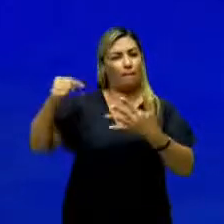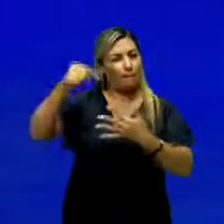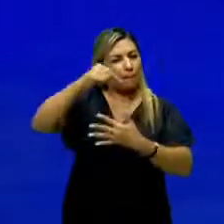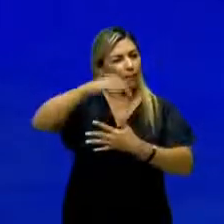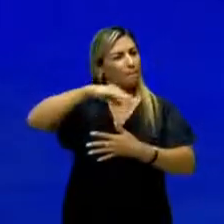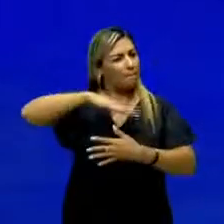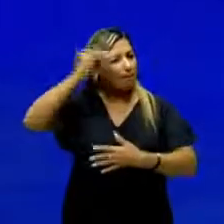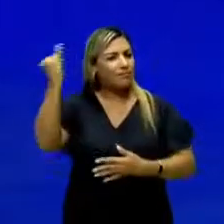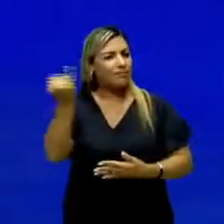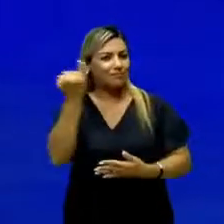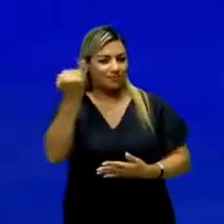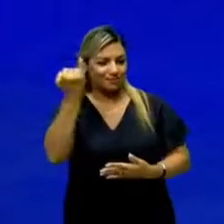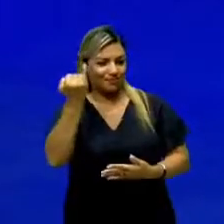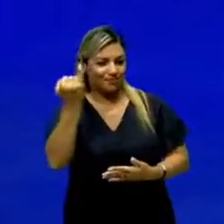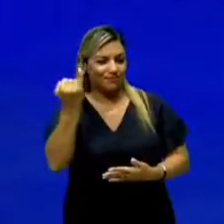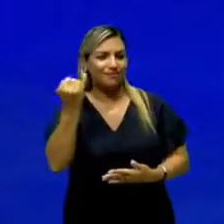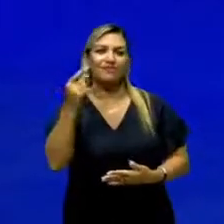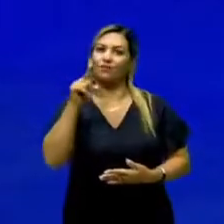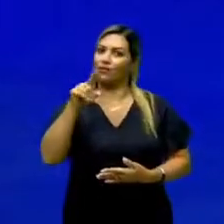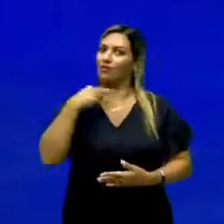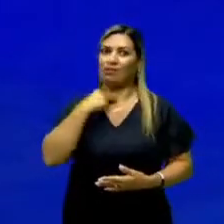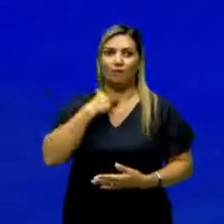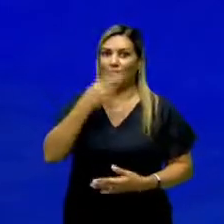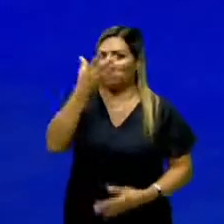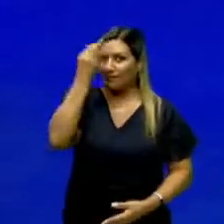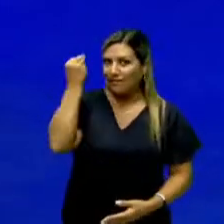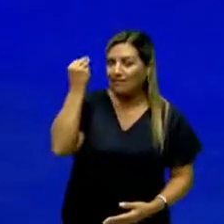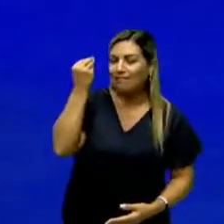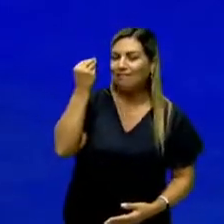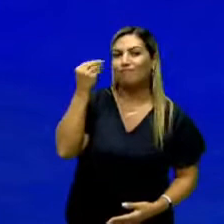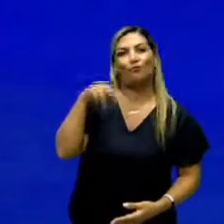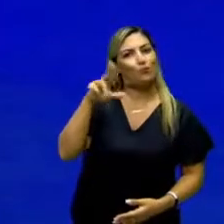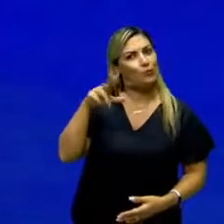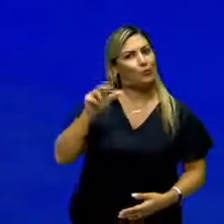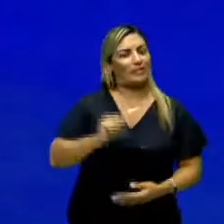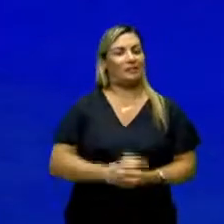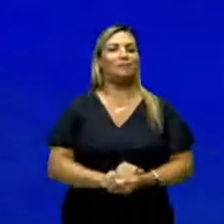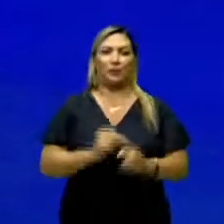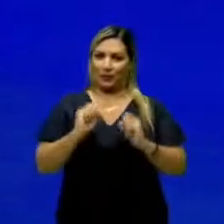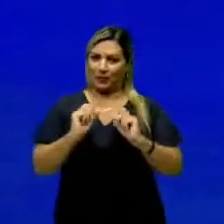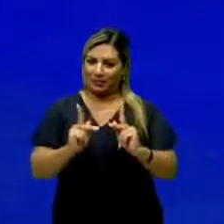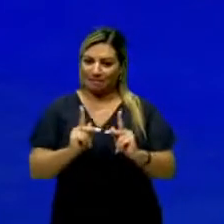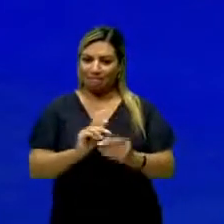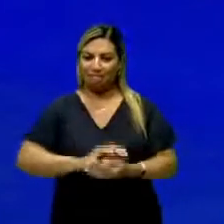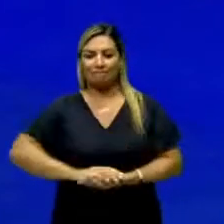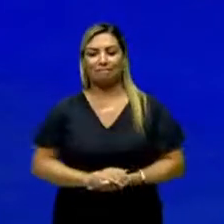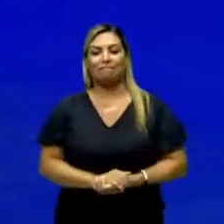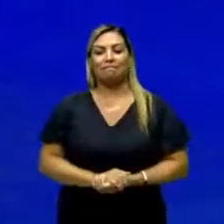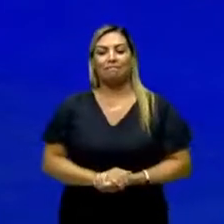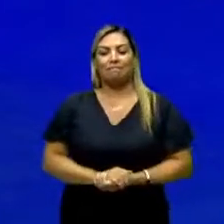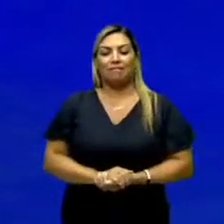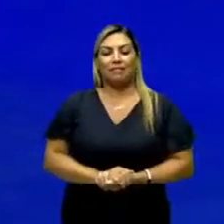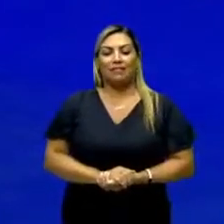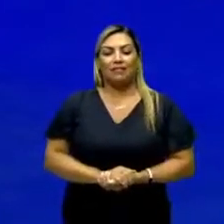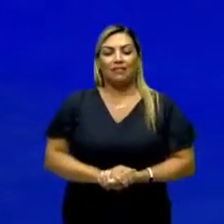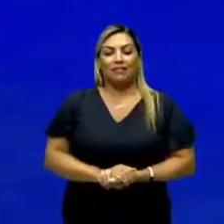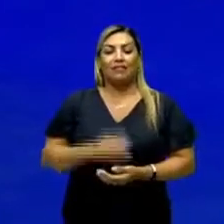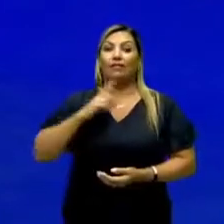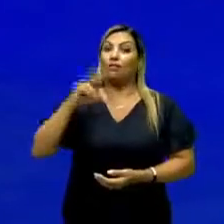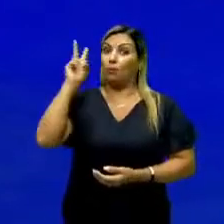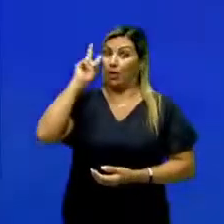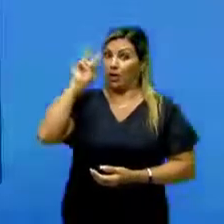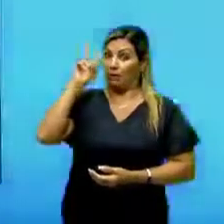são mais importantes e que você não pode de maneira nenhuma esquecer, certinho? Acompanha comigo então no nosso